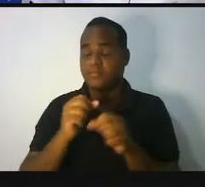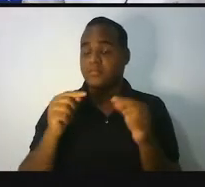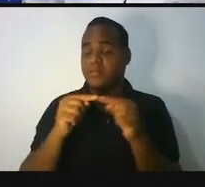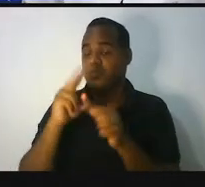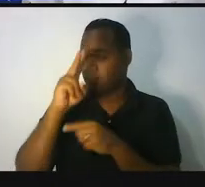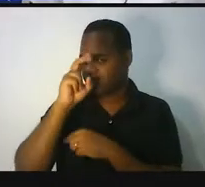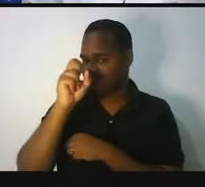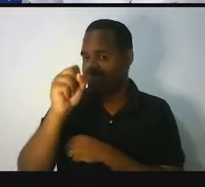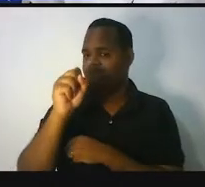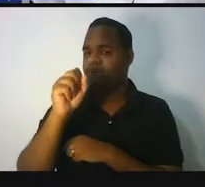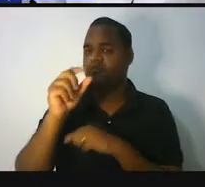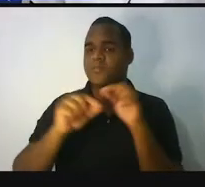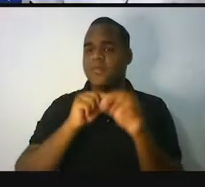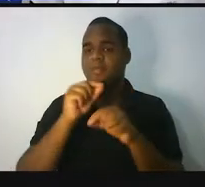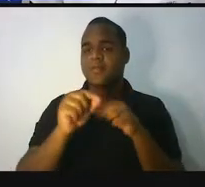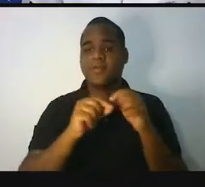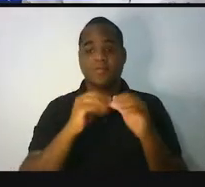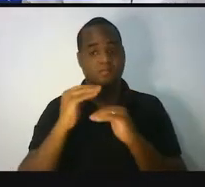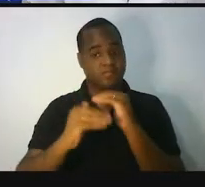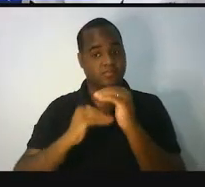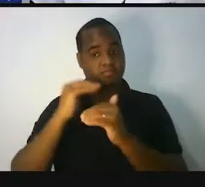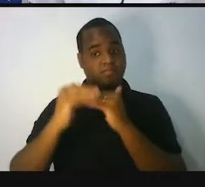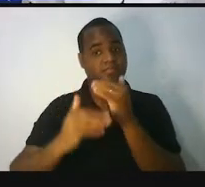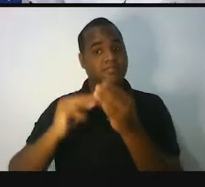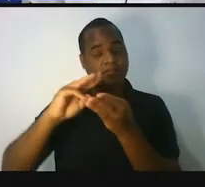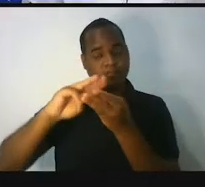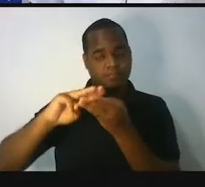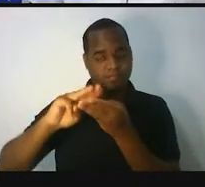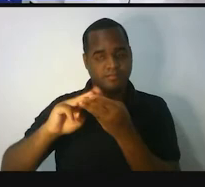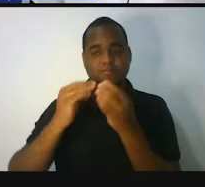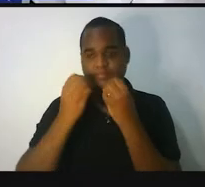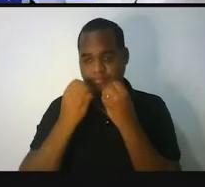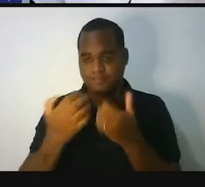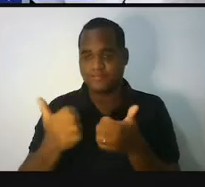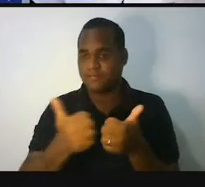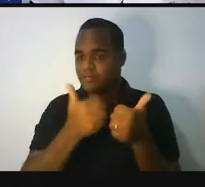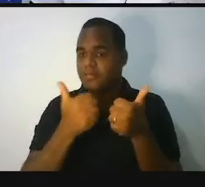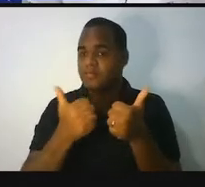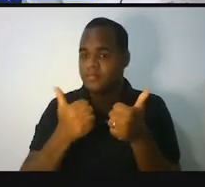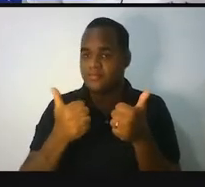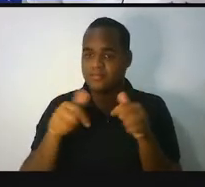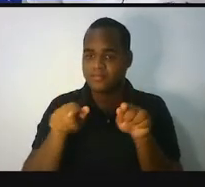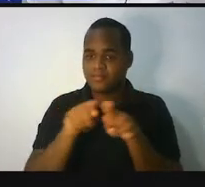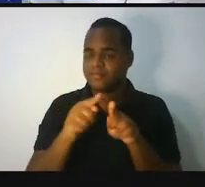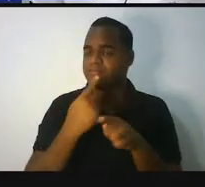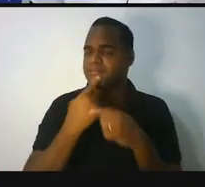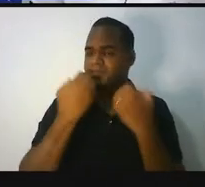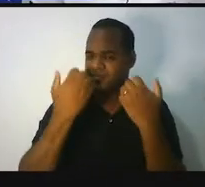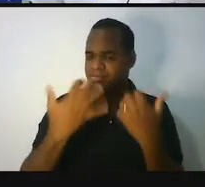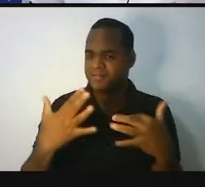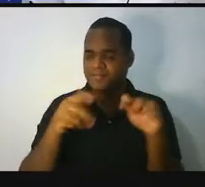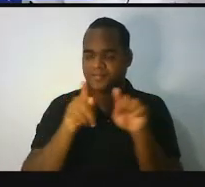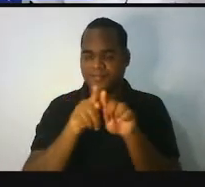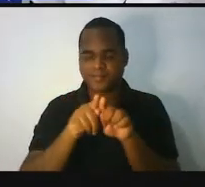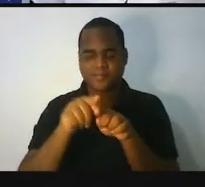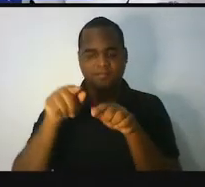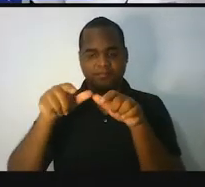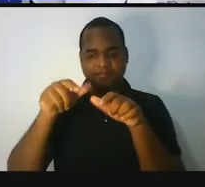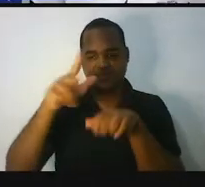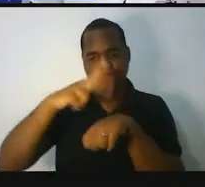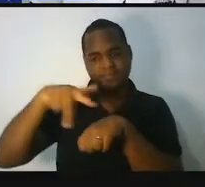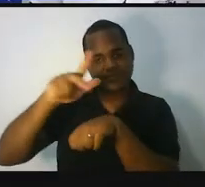contribuição no desenvolvimento da matemática, né? Eu fiz o comentário sobre os egípcios,